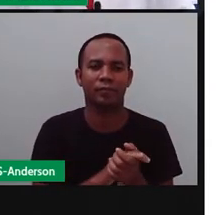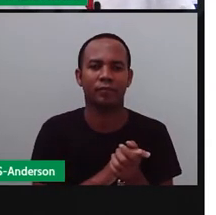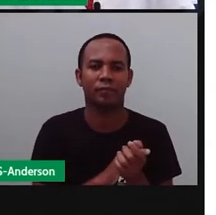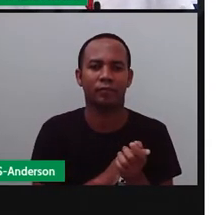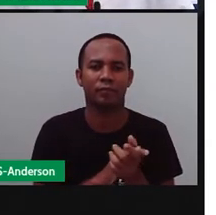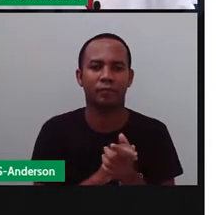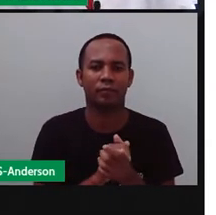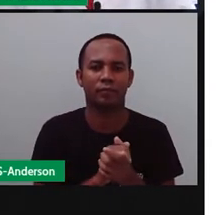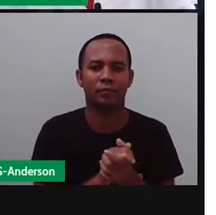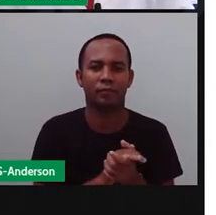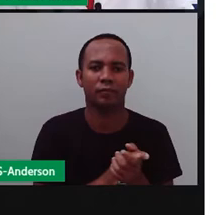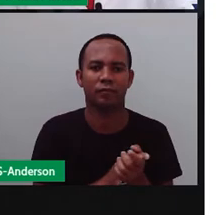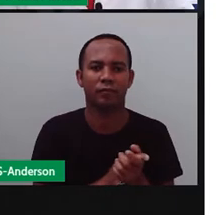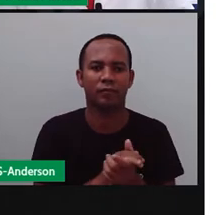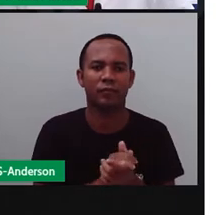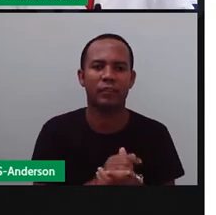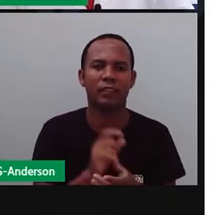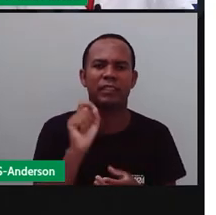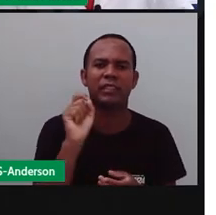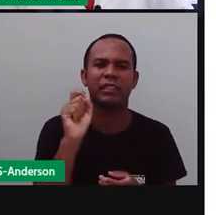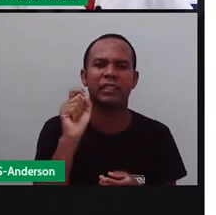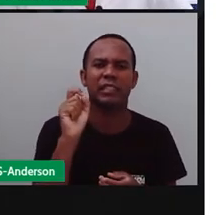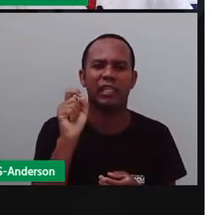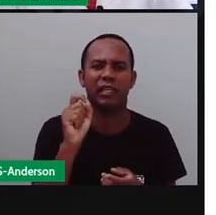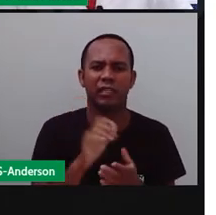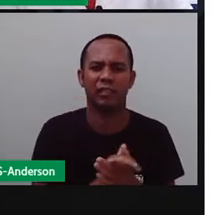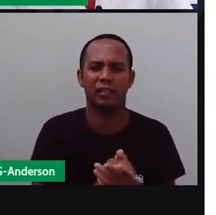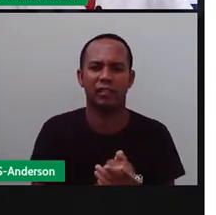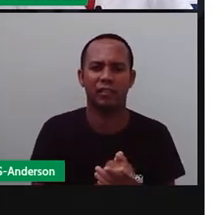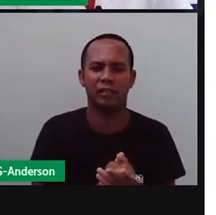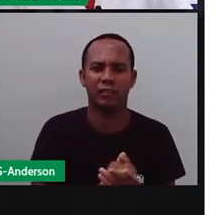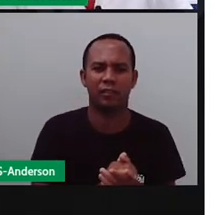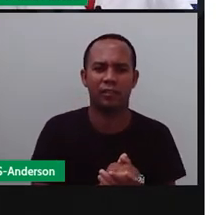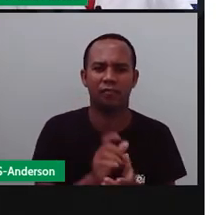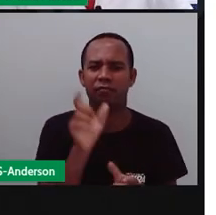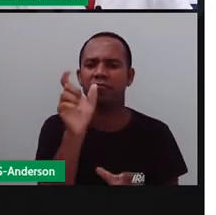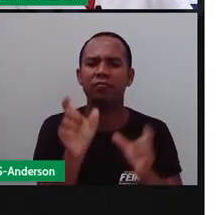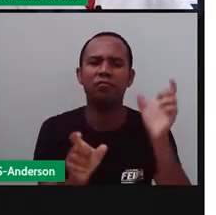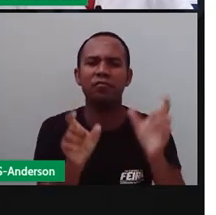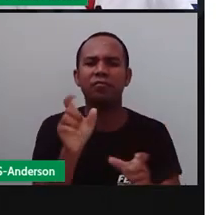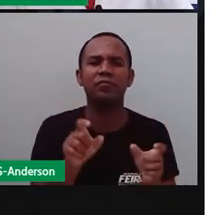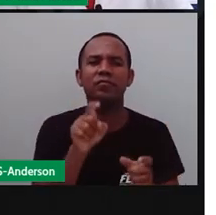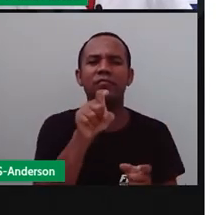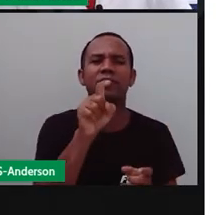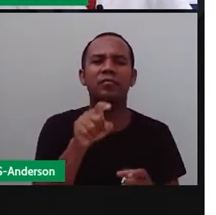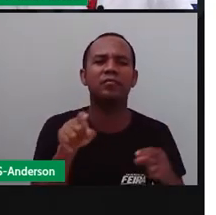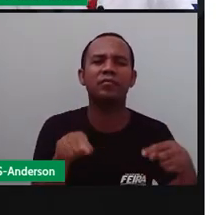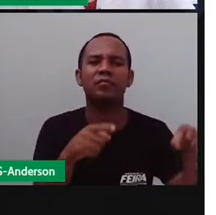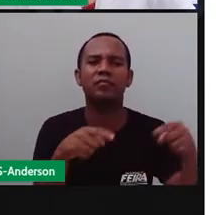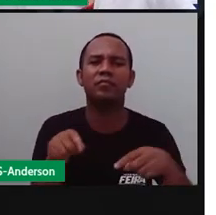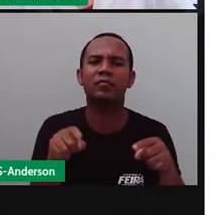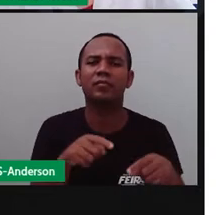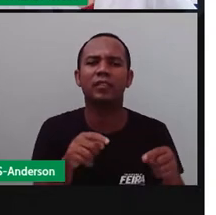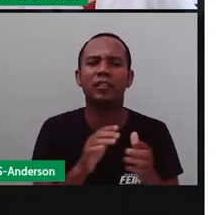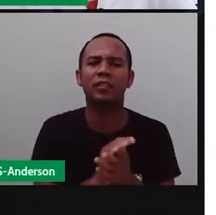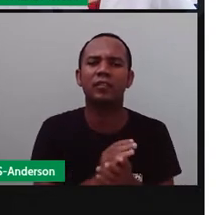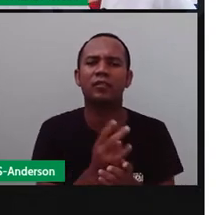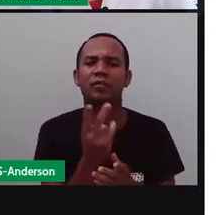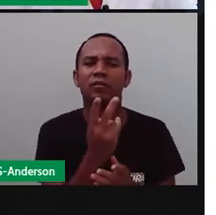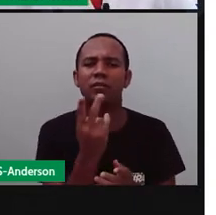Bom, quem são os personagens da cantiga? Quem são? Olha,